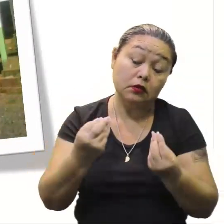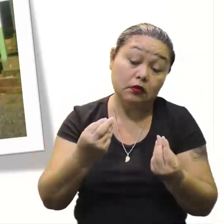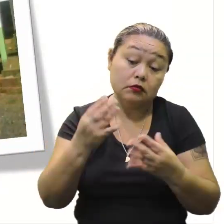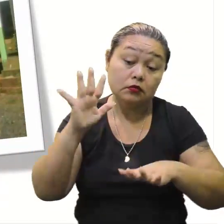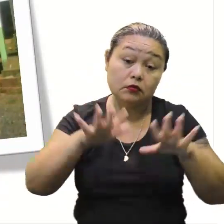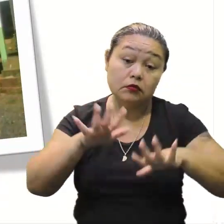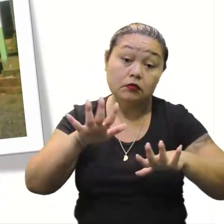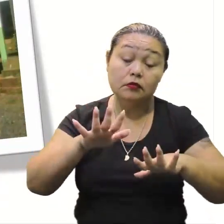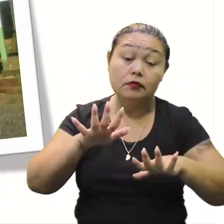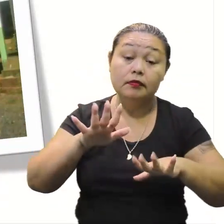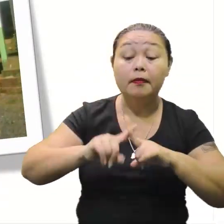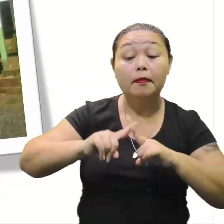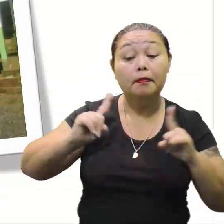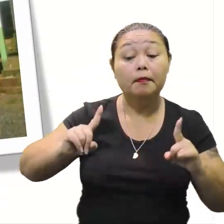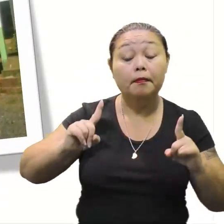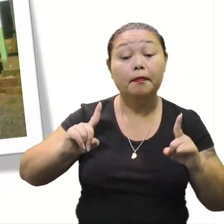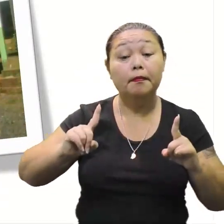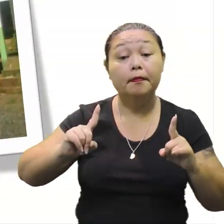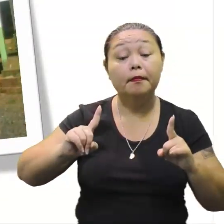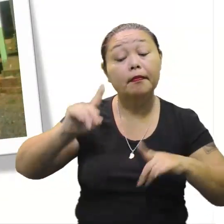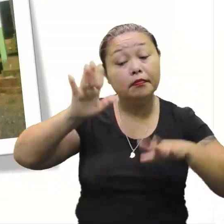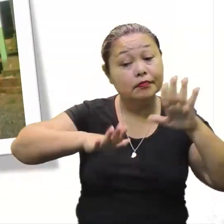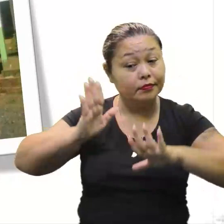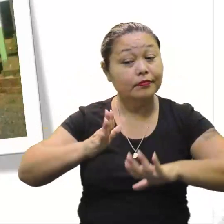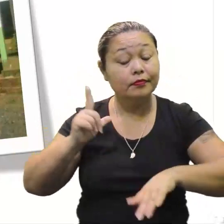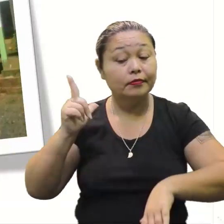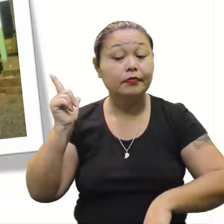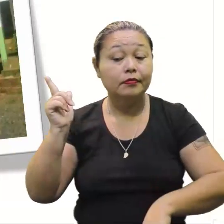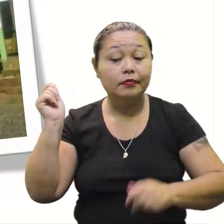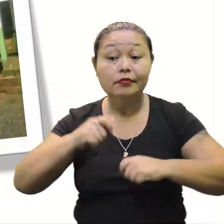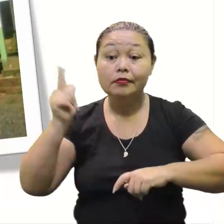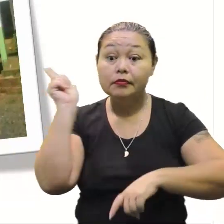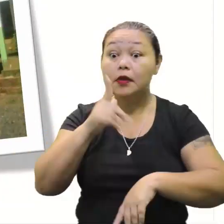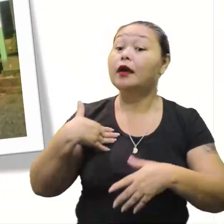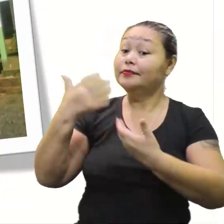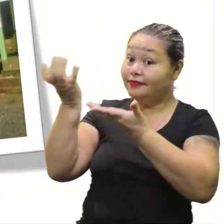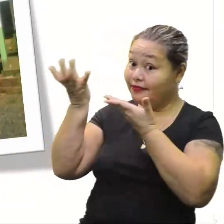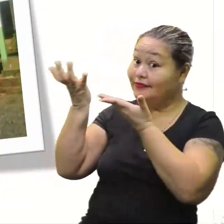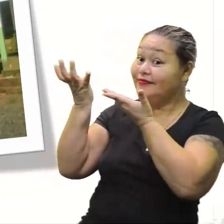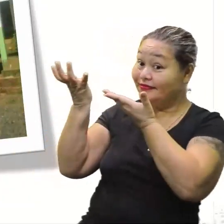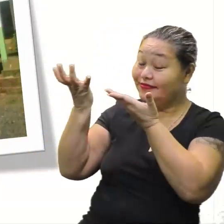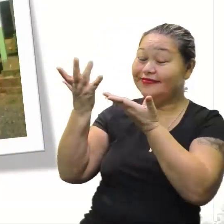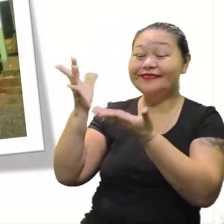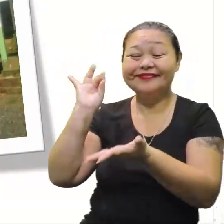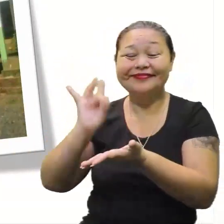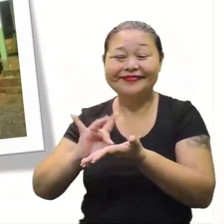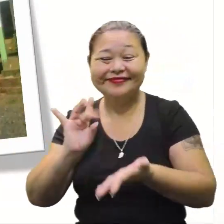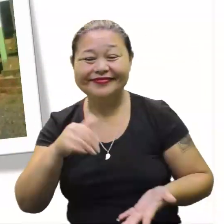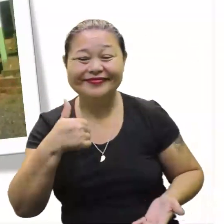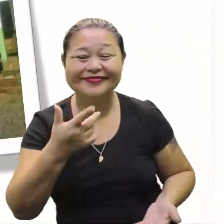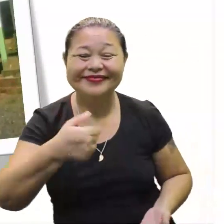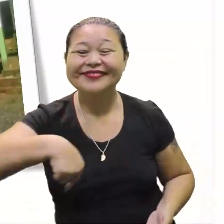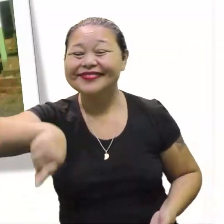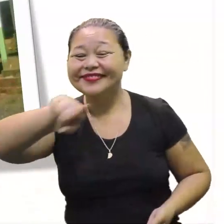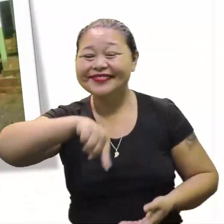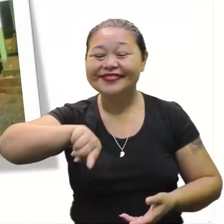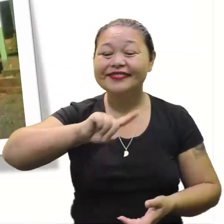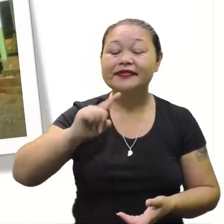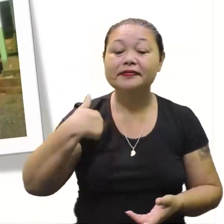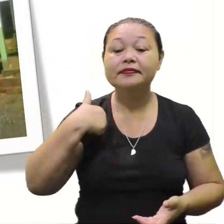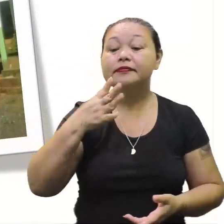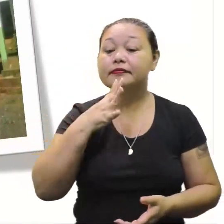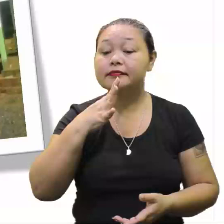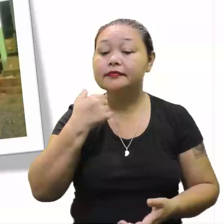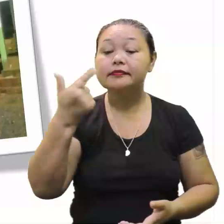inviável para a gente, mas algumas dá para ir. Levar o professor Aldelina junto, né? Com certeza, também acho. Vamos lá